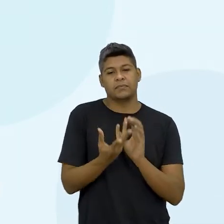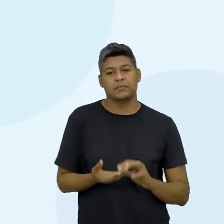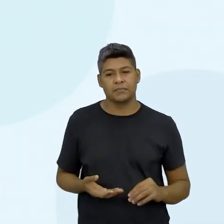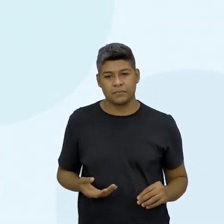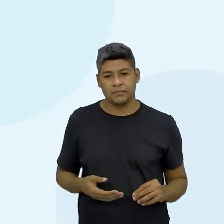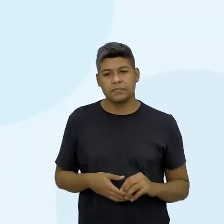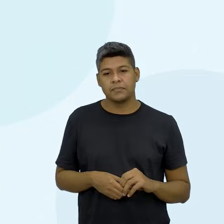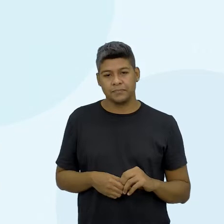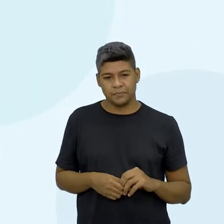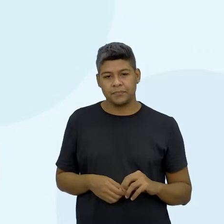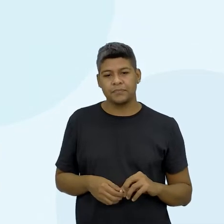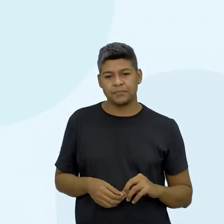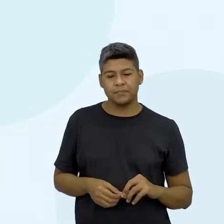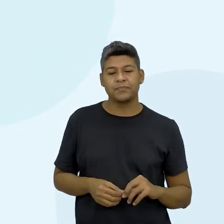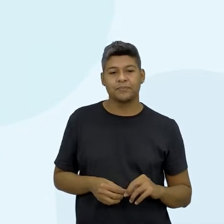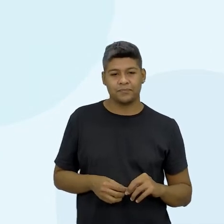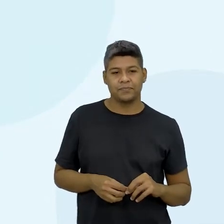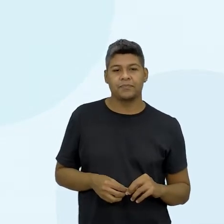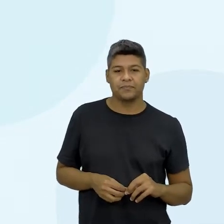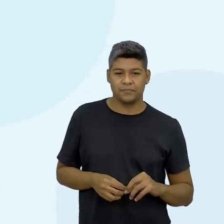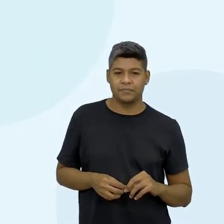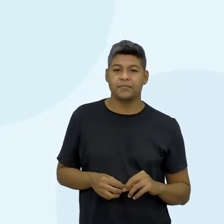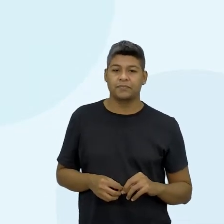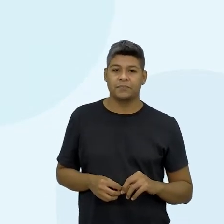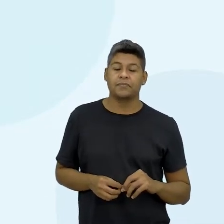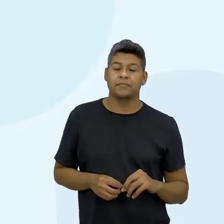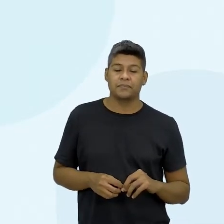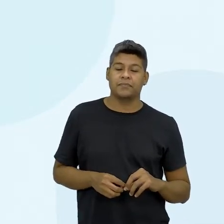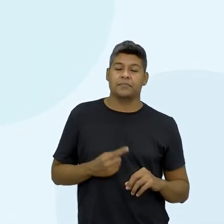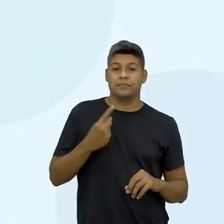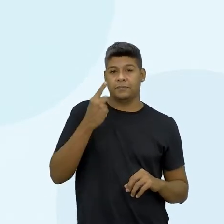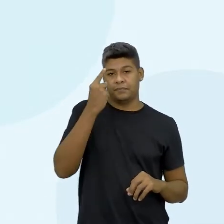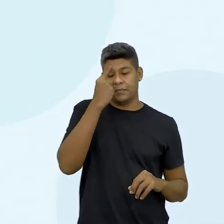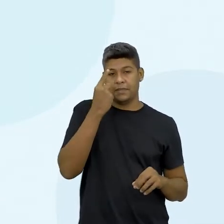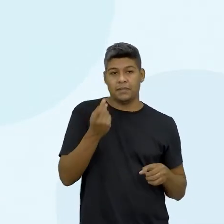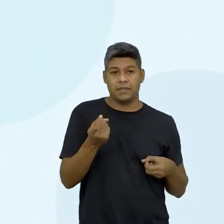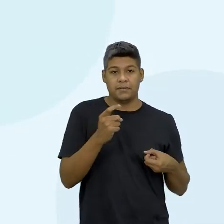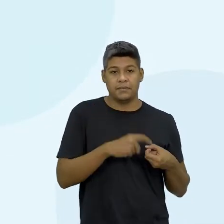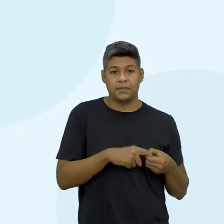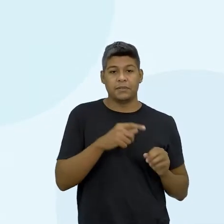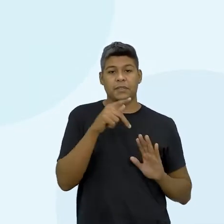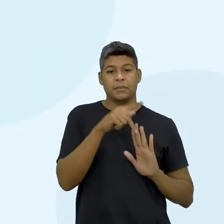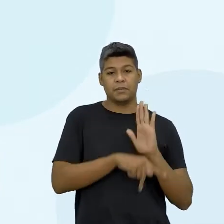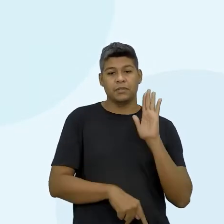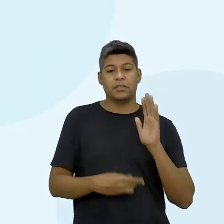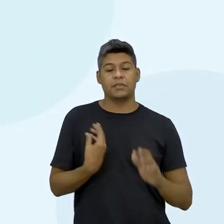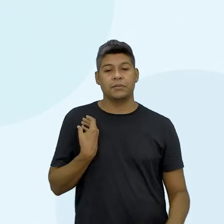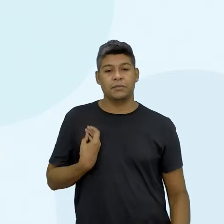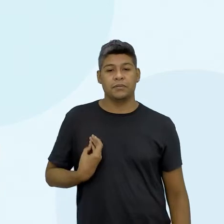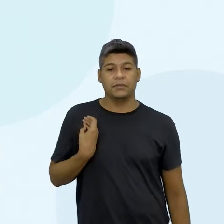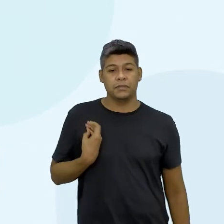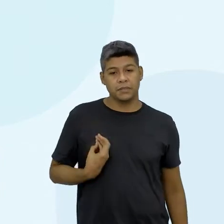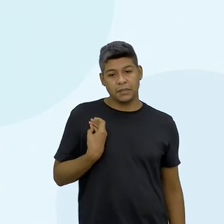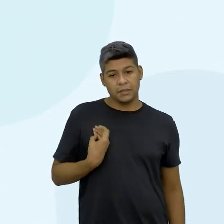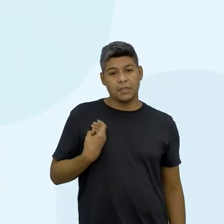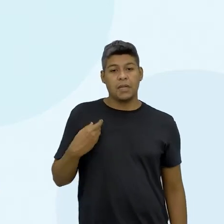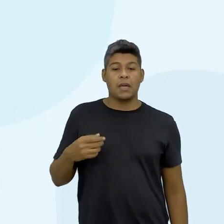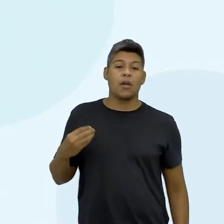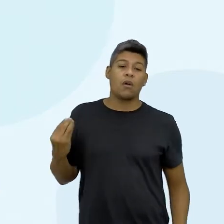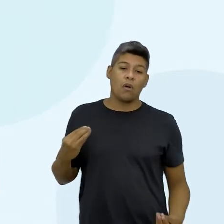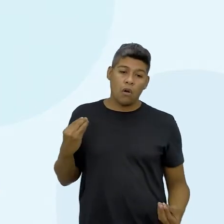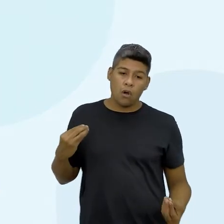um pouquinho do que a gente vai ver, né? Então, a gente vai pensar e retomar nosso projeto de vida e como esses